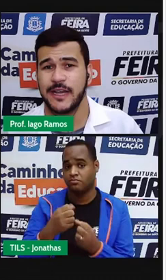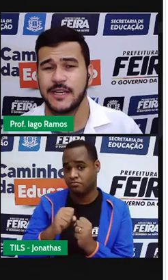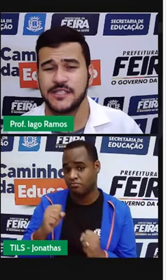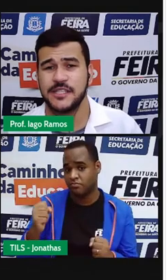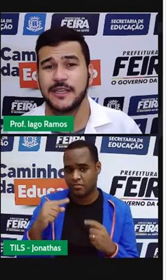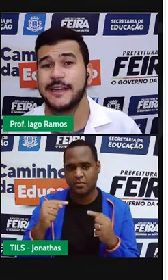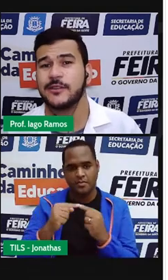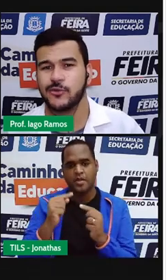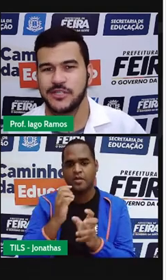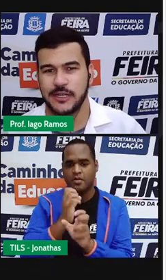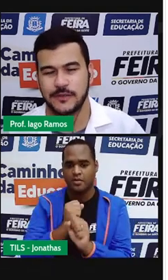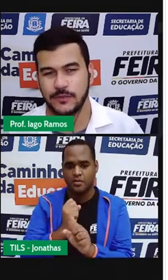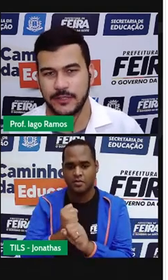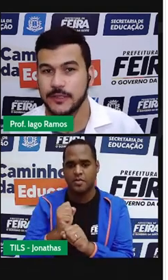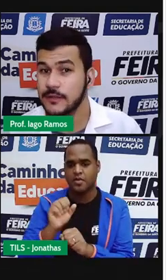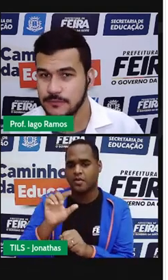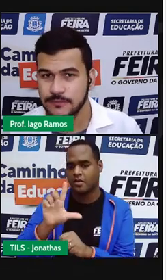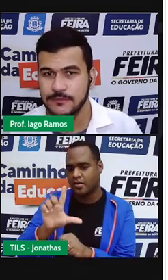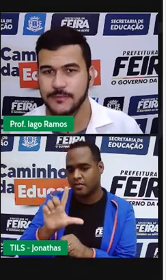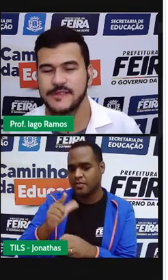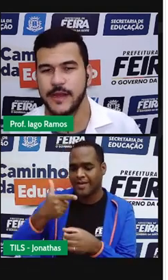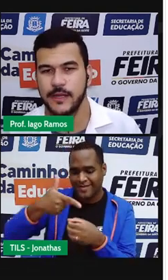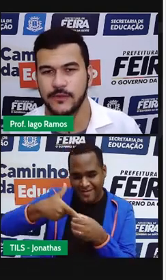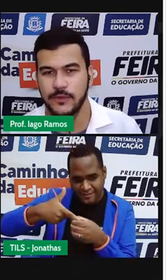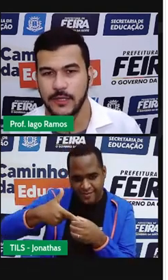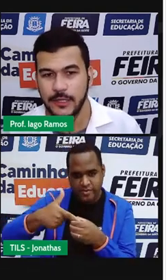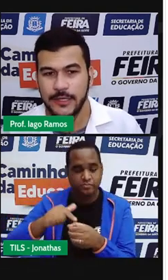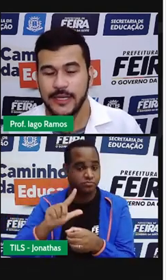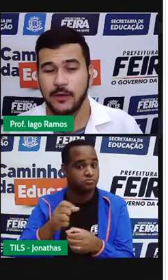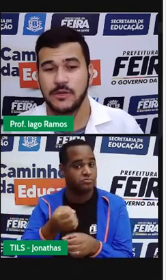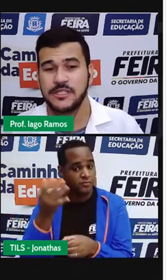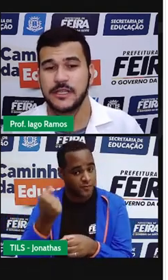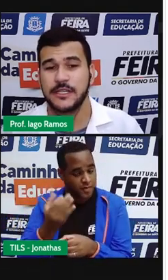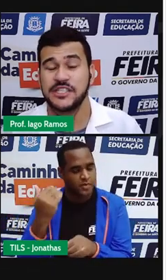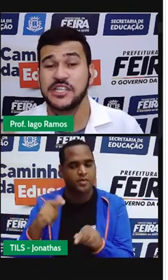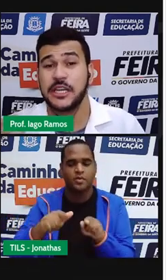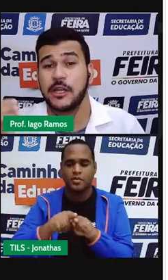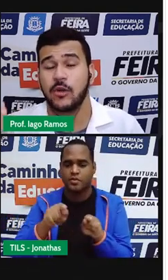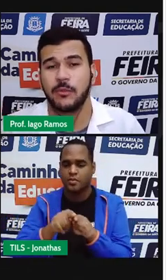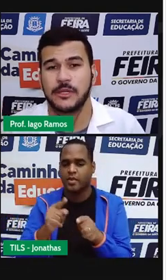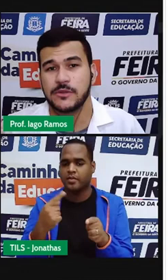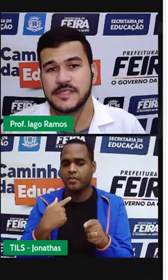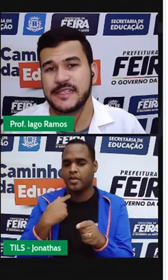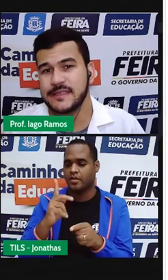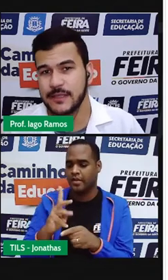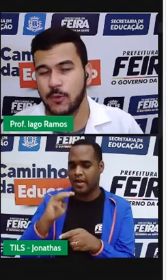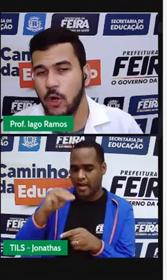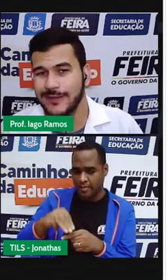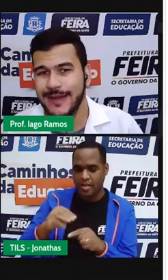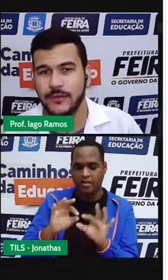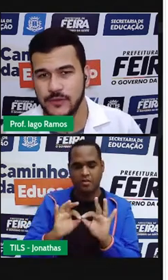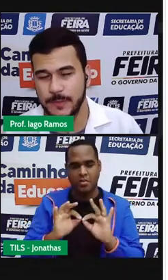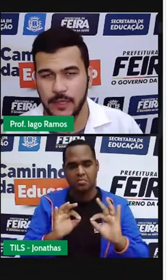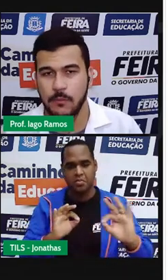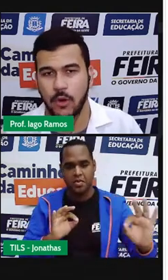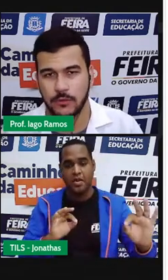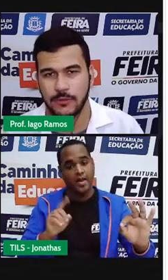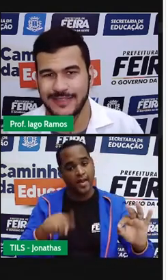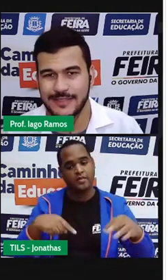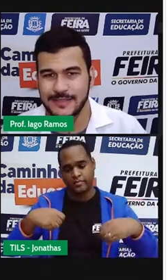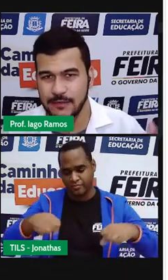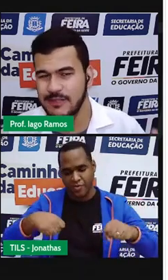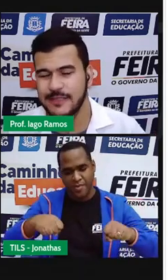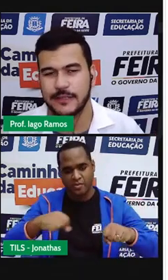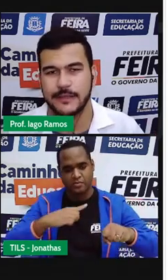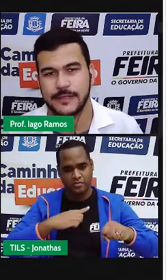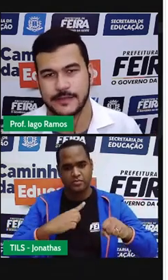quantidade de litros de gasolina, certo? E a quantidade de quilômetros que são rodados pela moto.